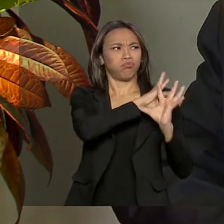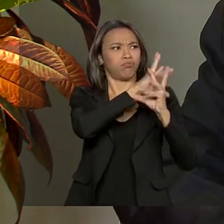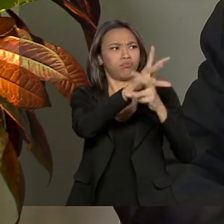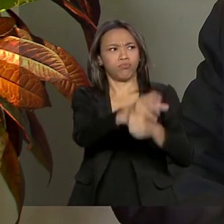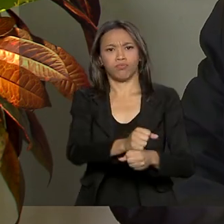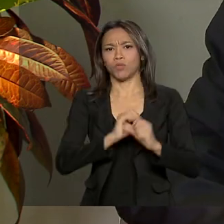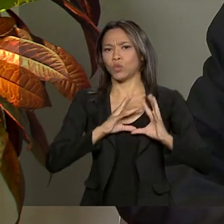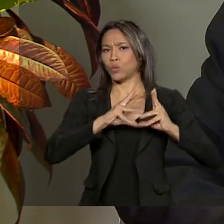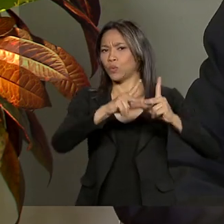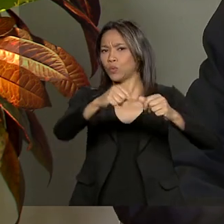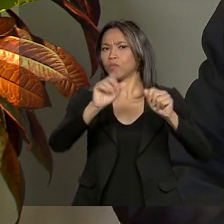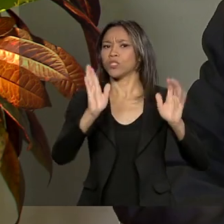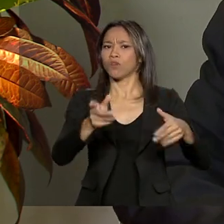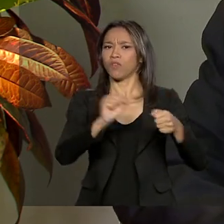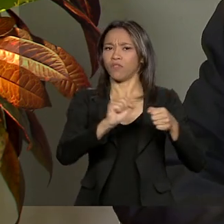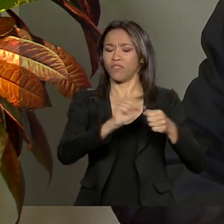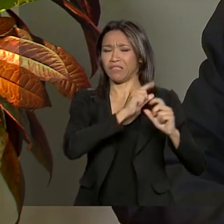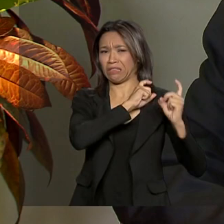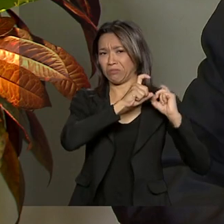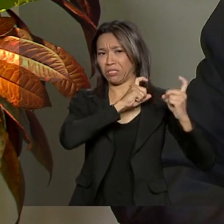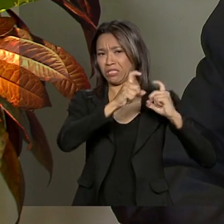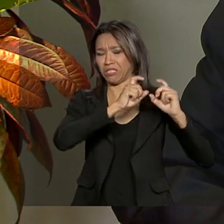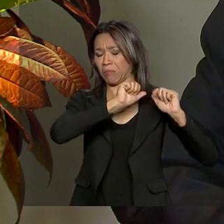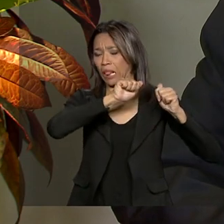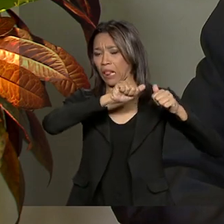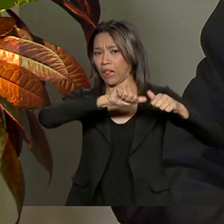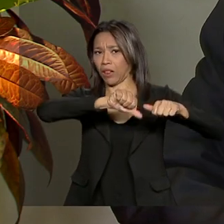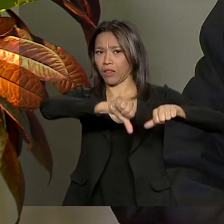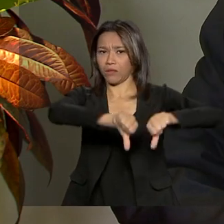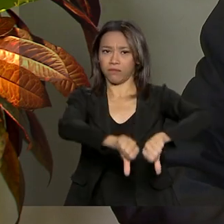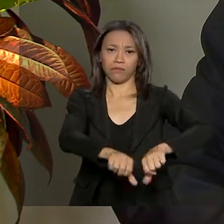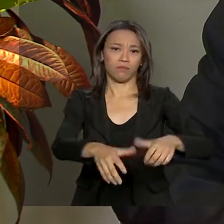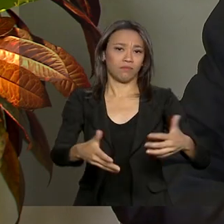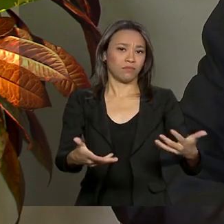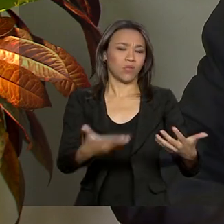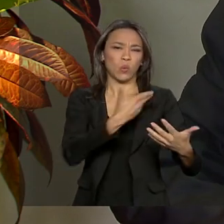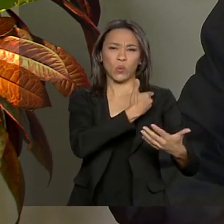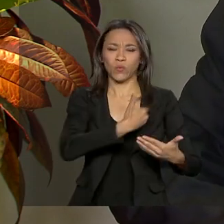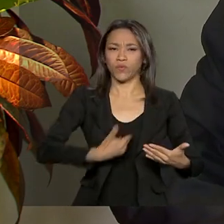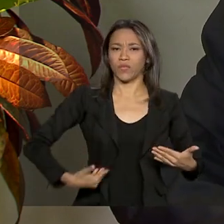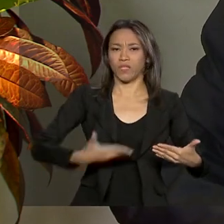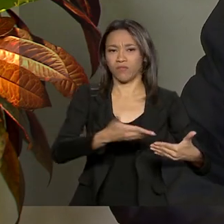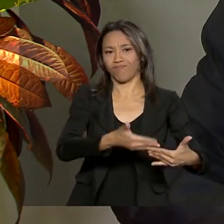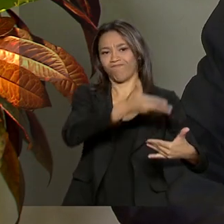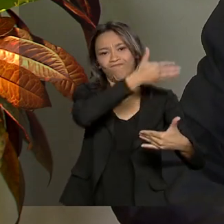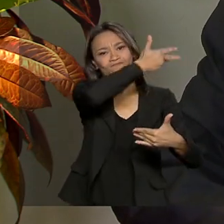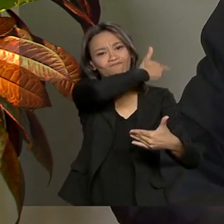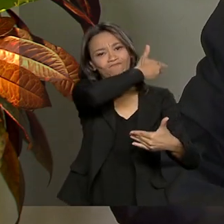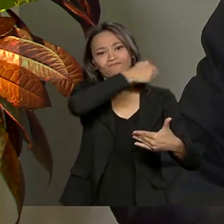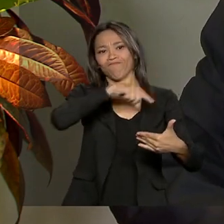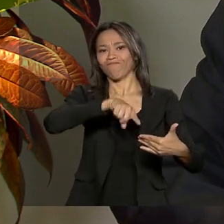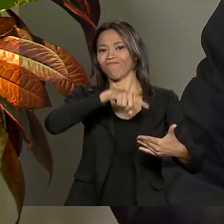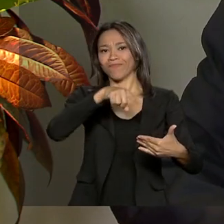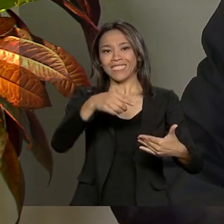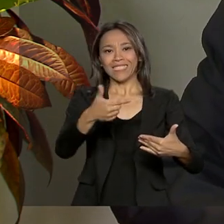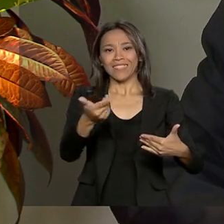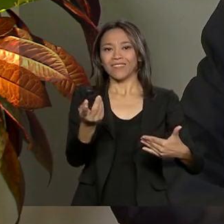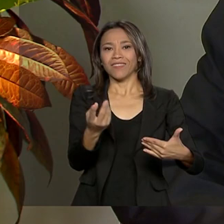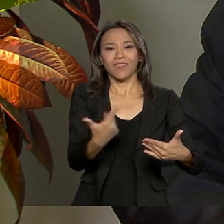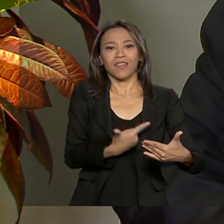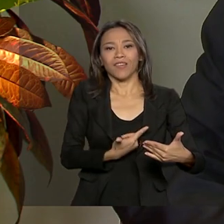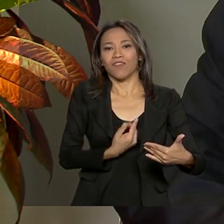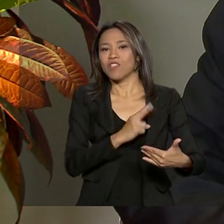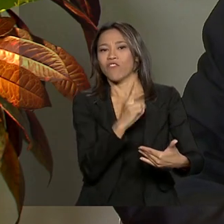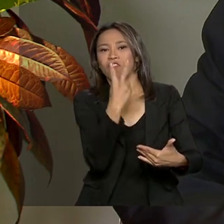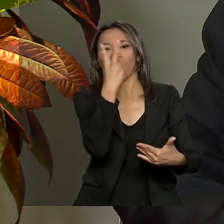ao longo desses últimos anos, uma gestão desastrosa, um governo completamente desprovido de valores.